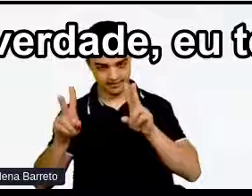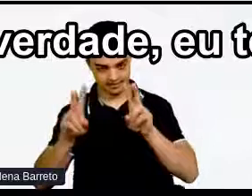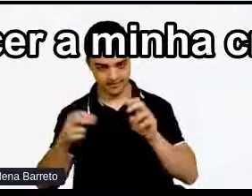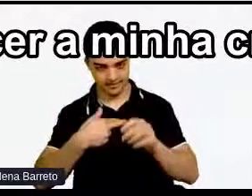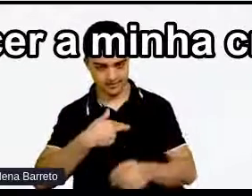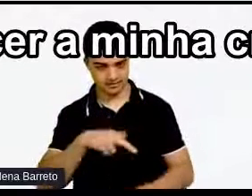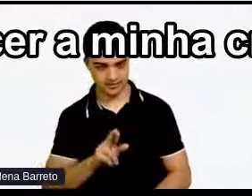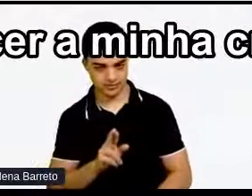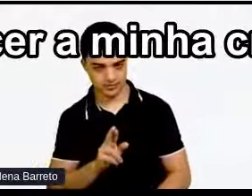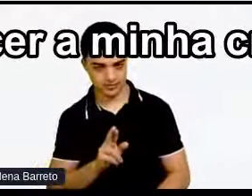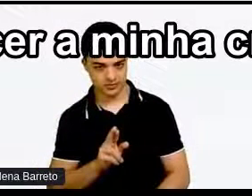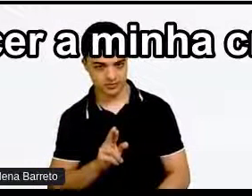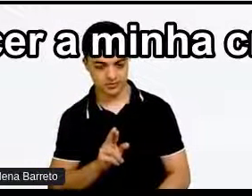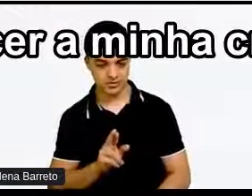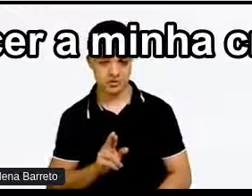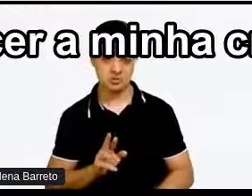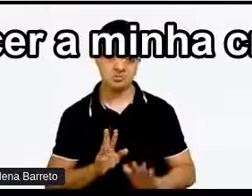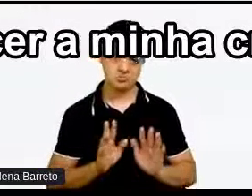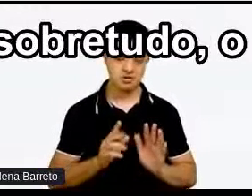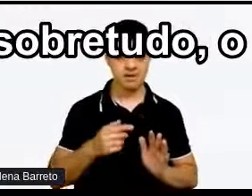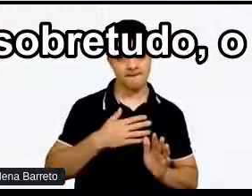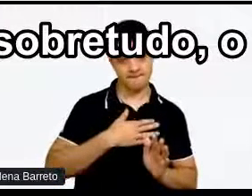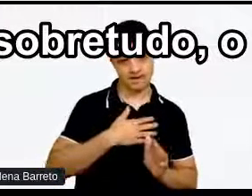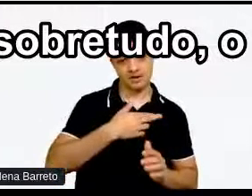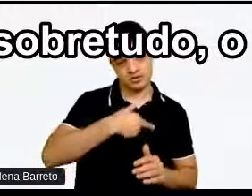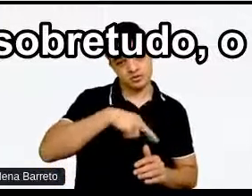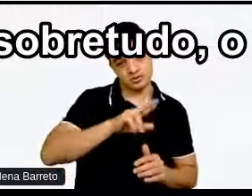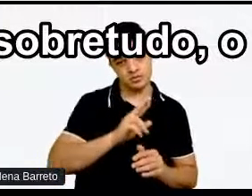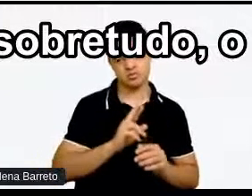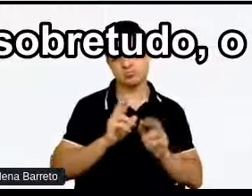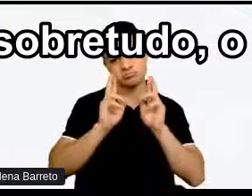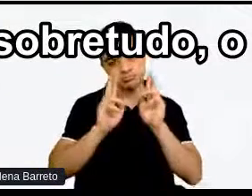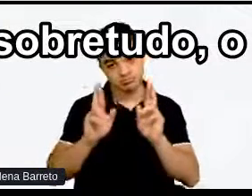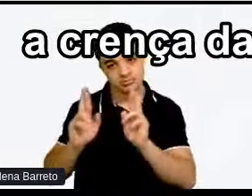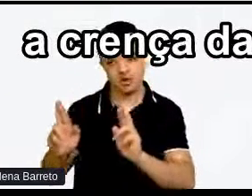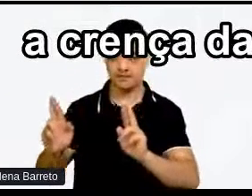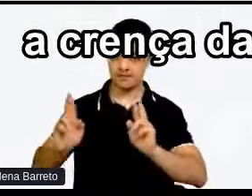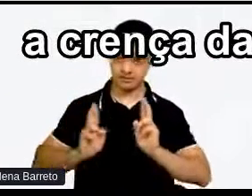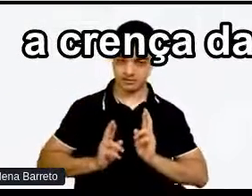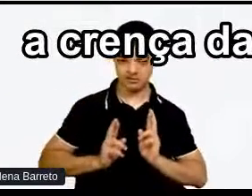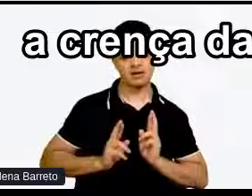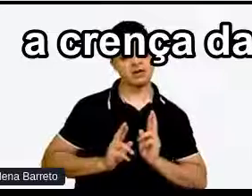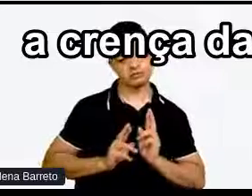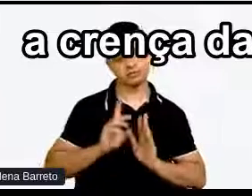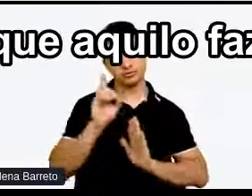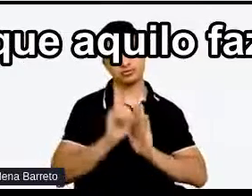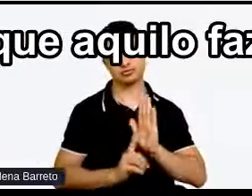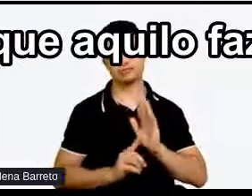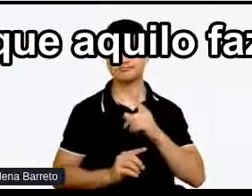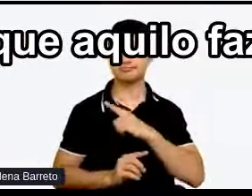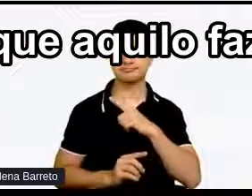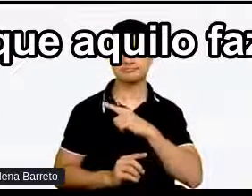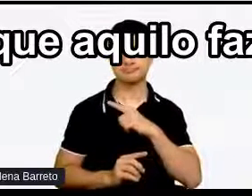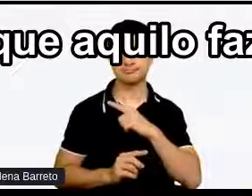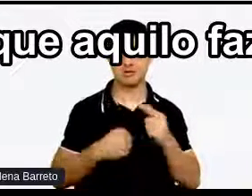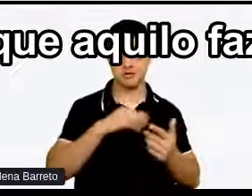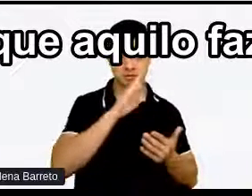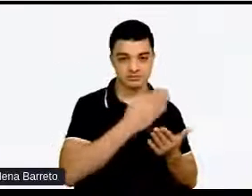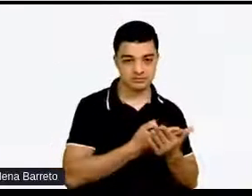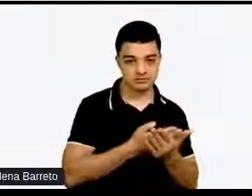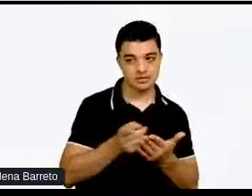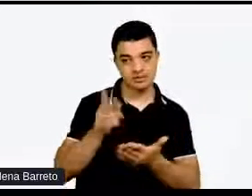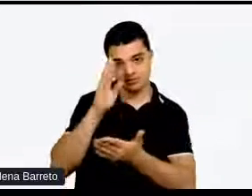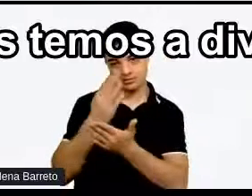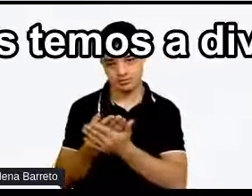ter direito A exercer a minha crença E ser respeitada E sobretudo o dever de respeitar A crença da outra pessoa Porque aquilo faz parte da vida